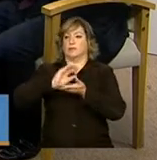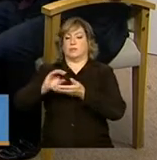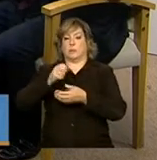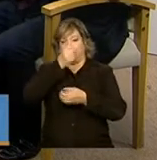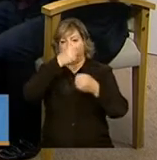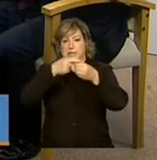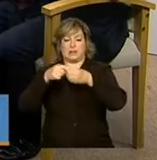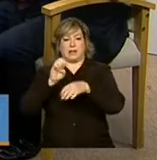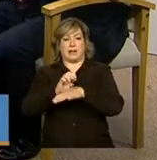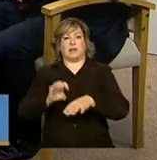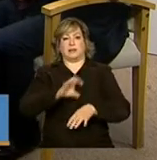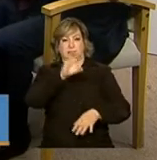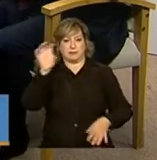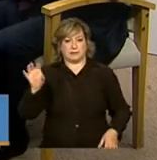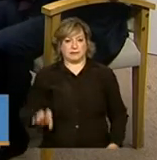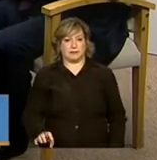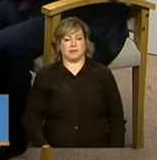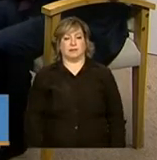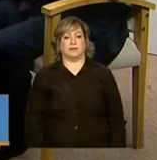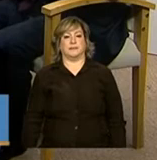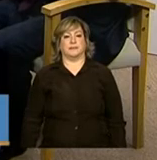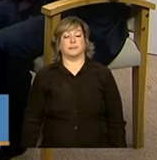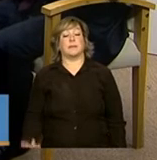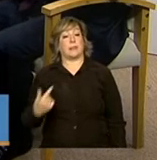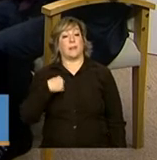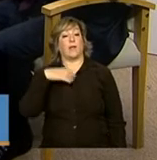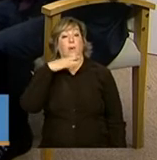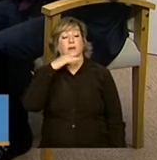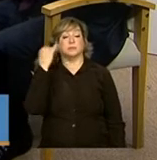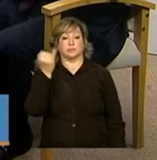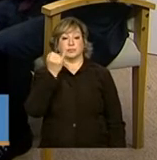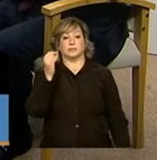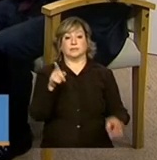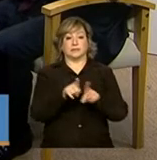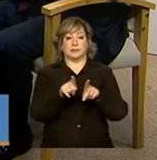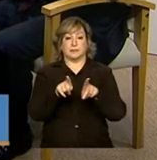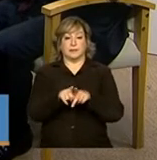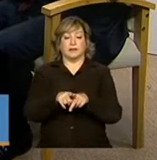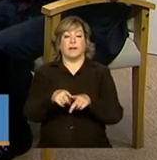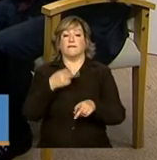Eu acho que era fundamental, Maurício, dizer o seguinte.